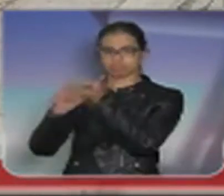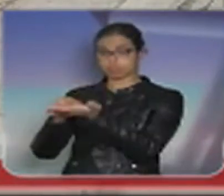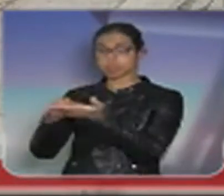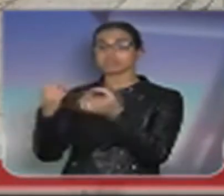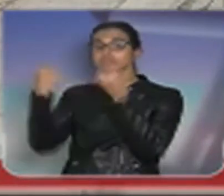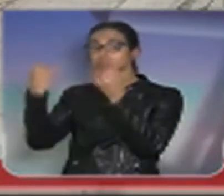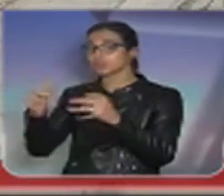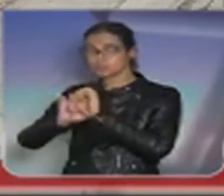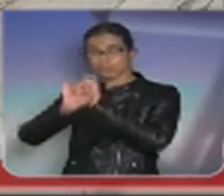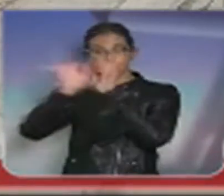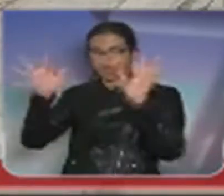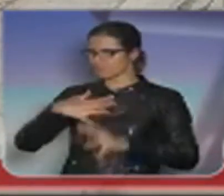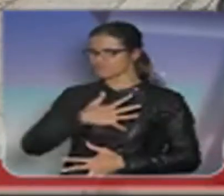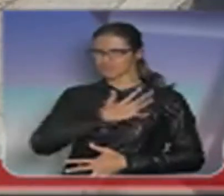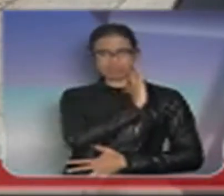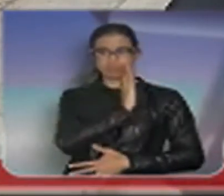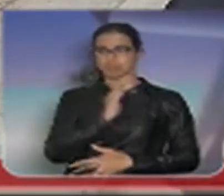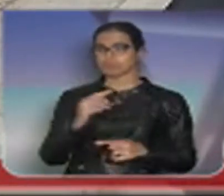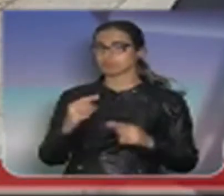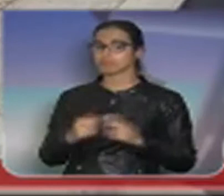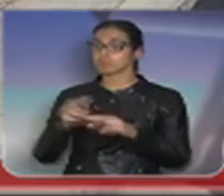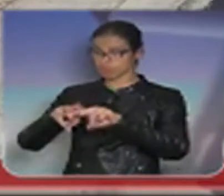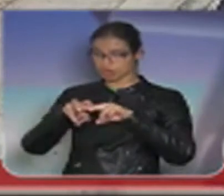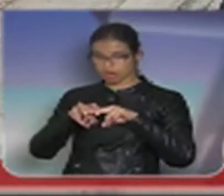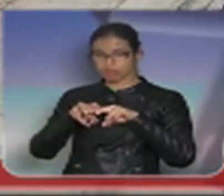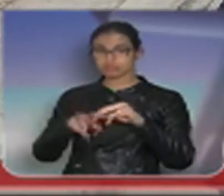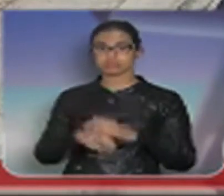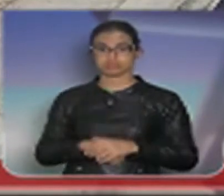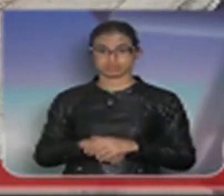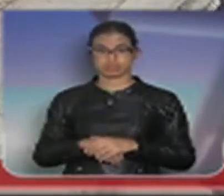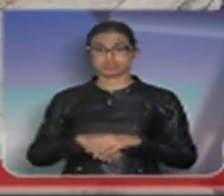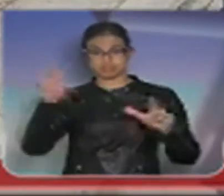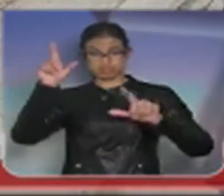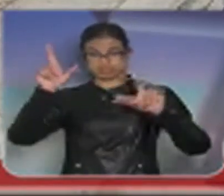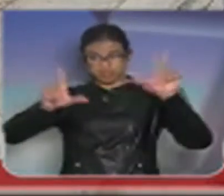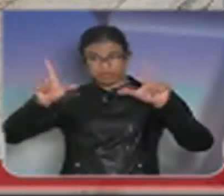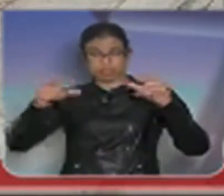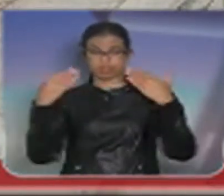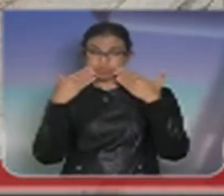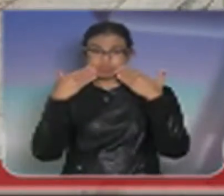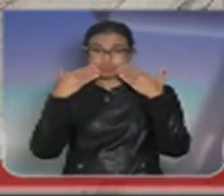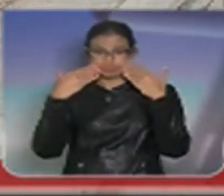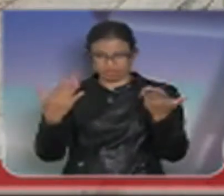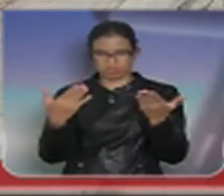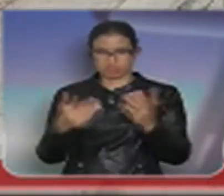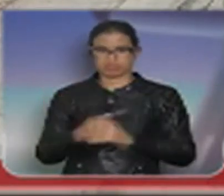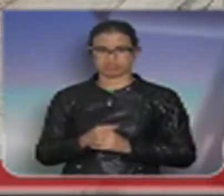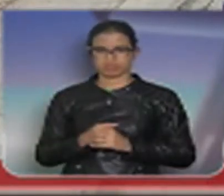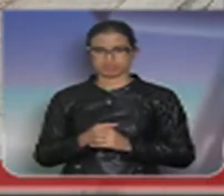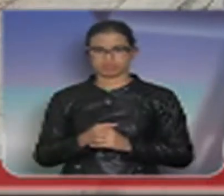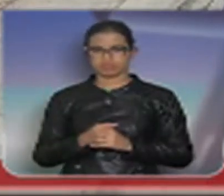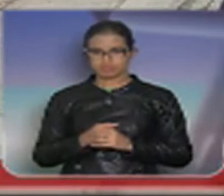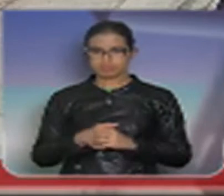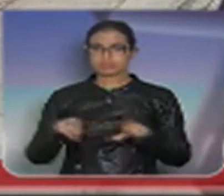a sua indignação para esse meio de comunicação que usa o que o